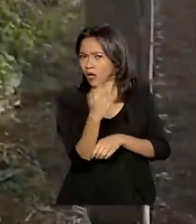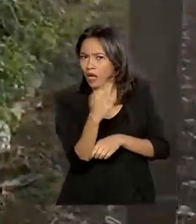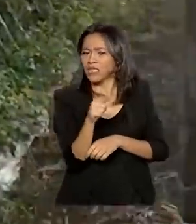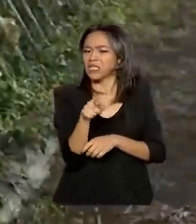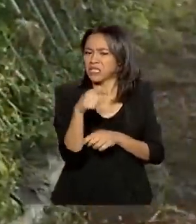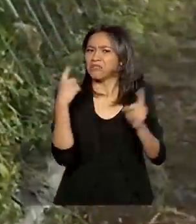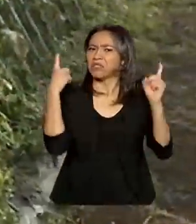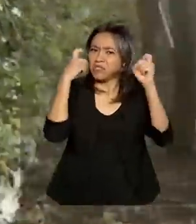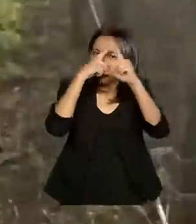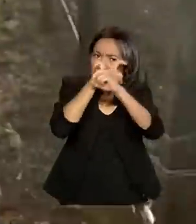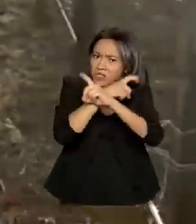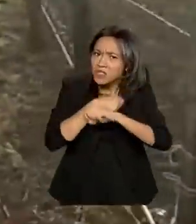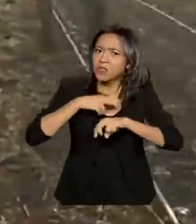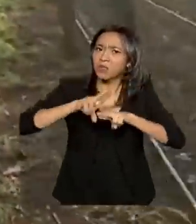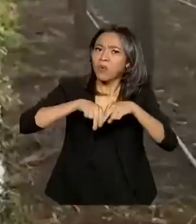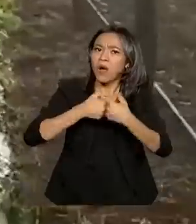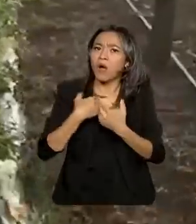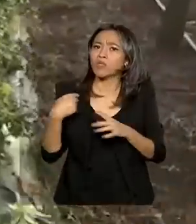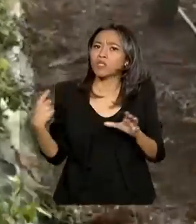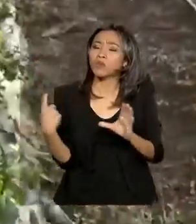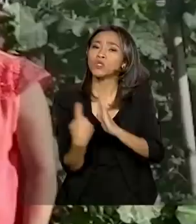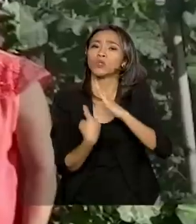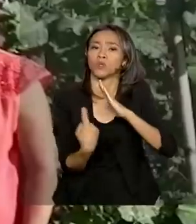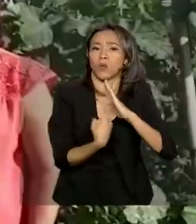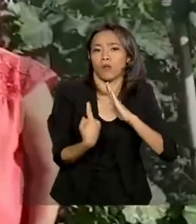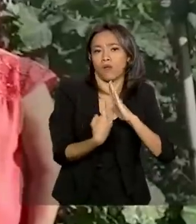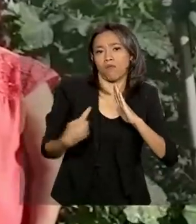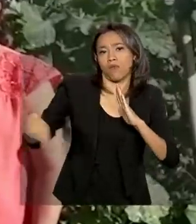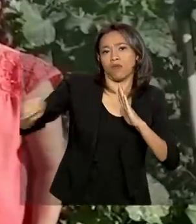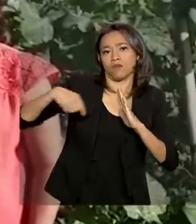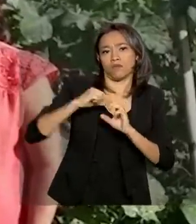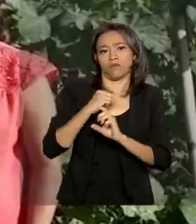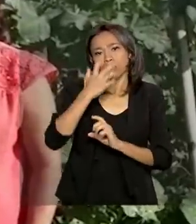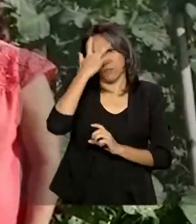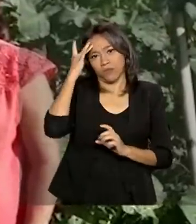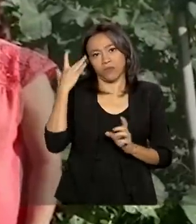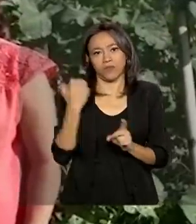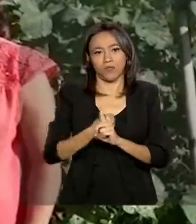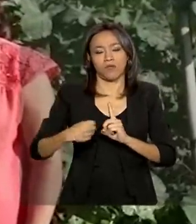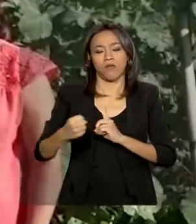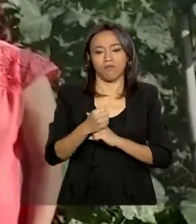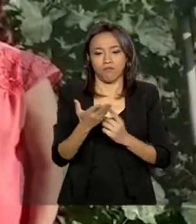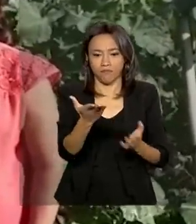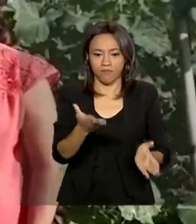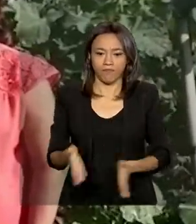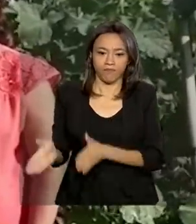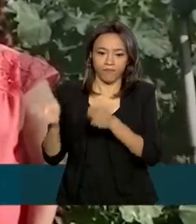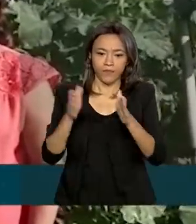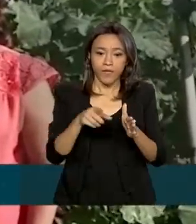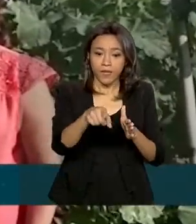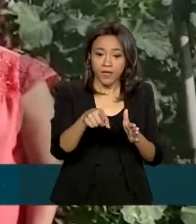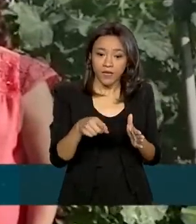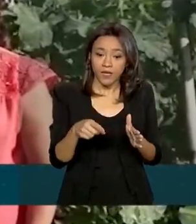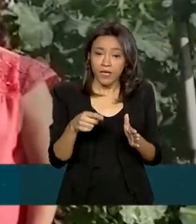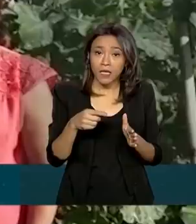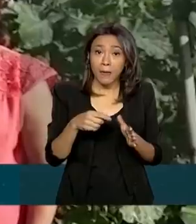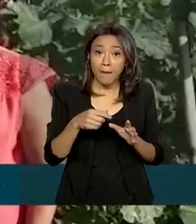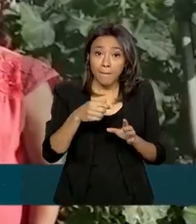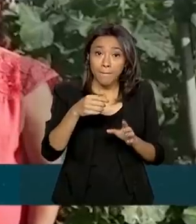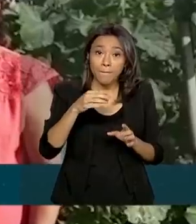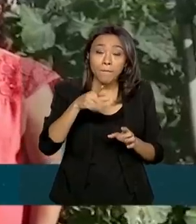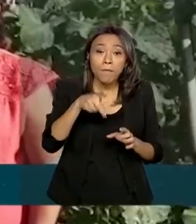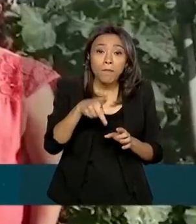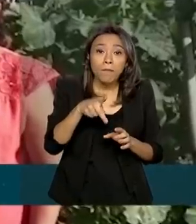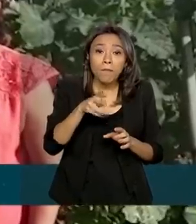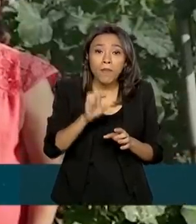dificuldades por causa do isolamento social. Perdemos 40 caixas de pepino porque tiramos e